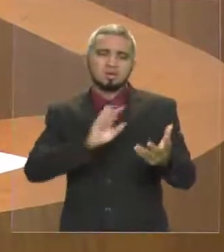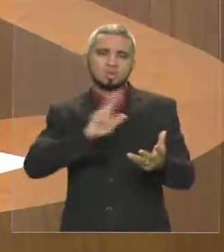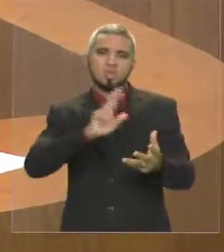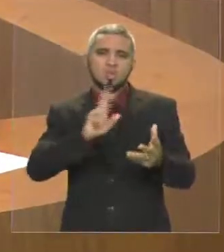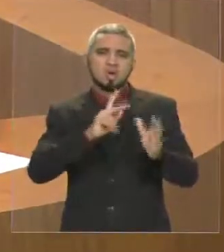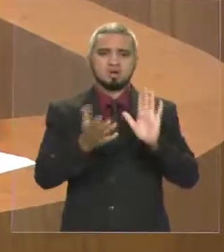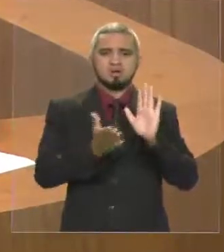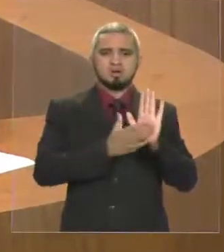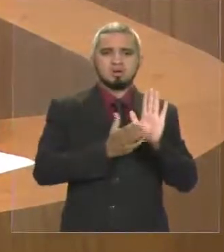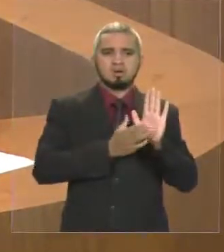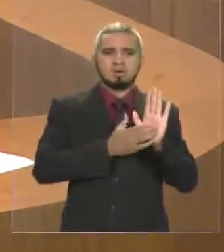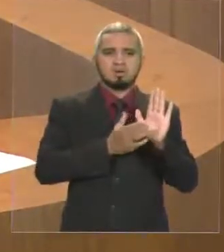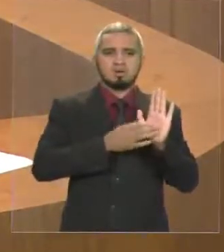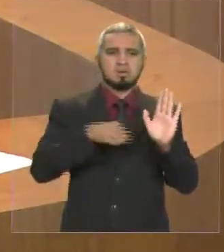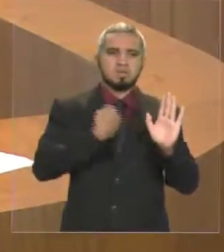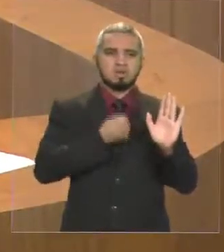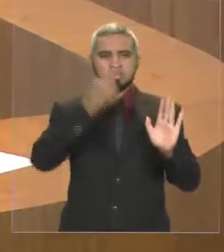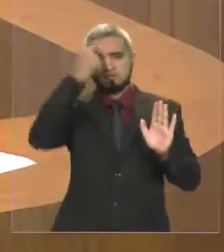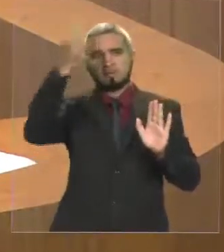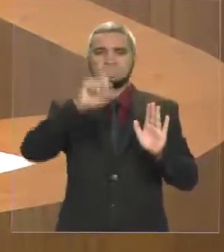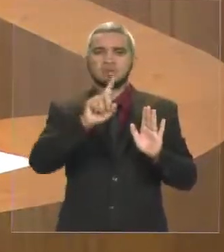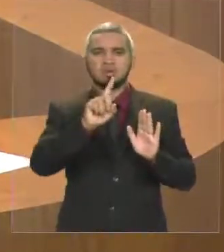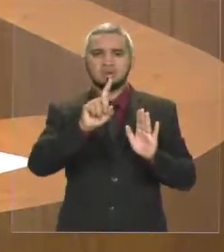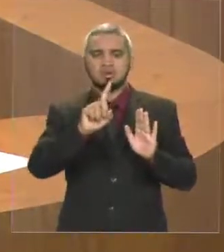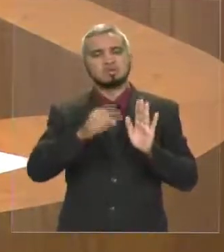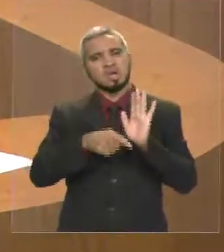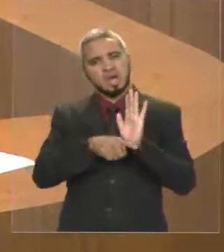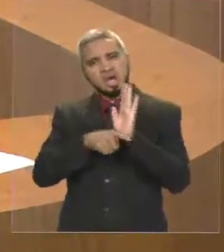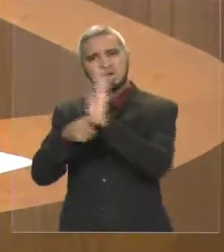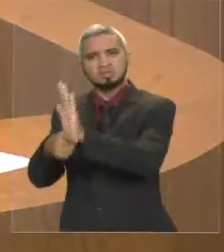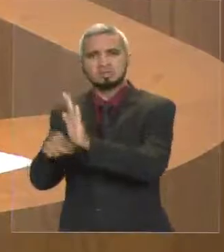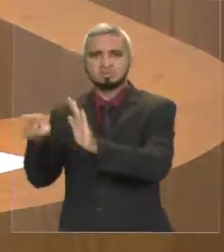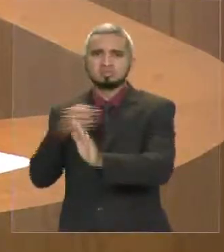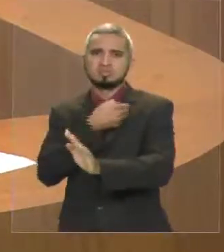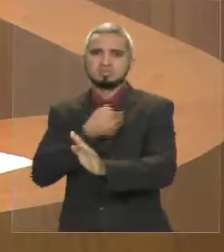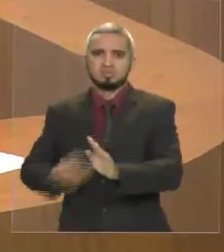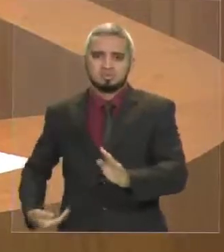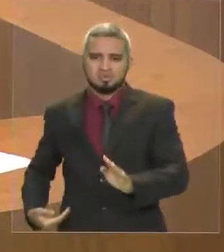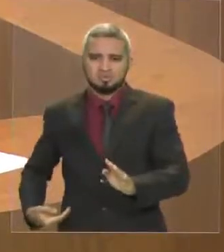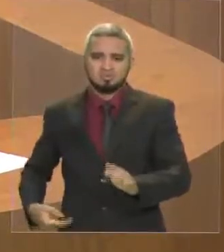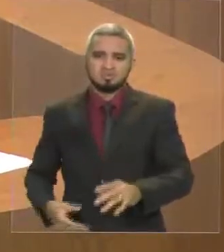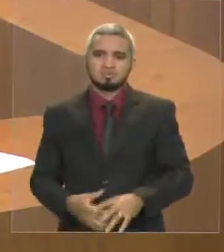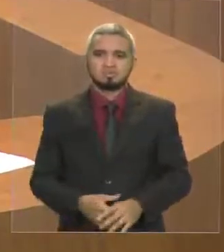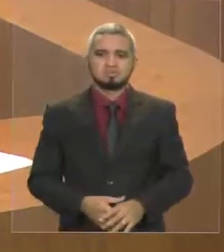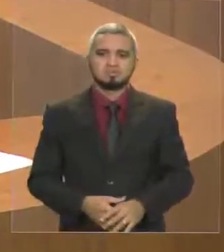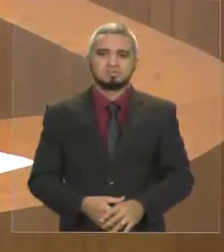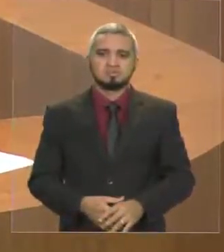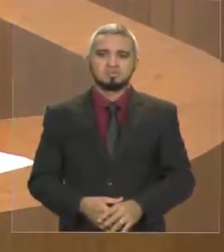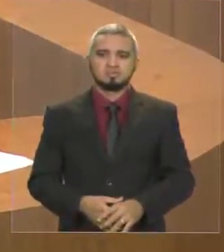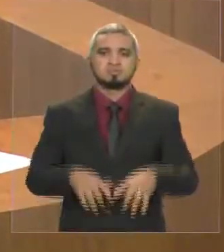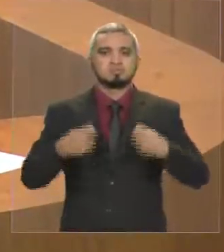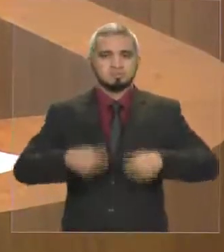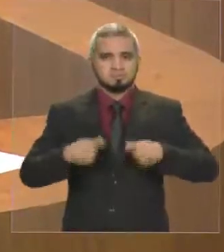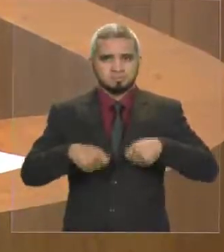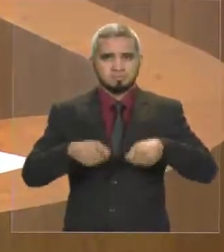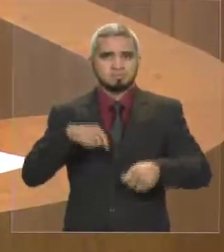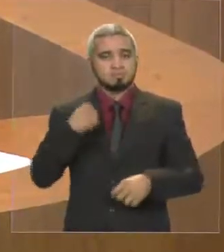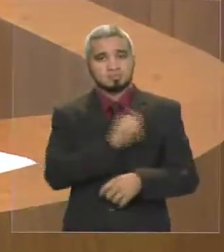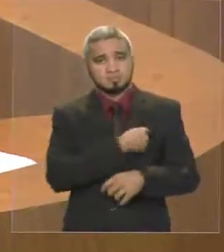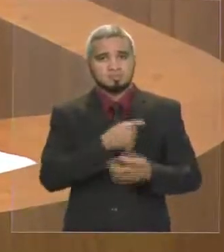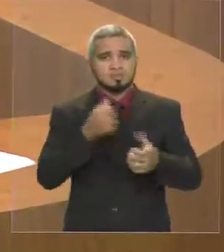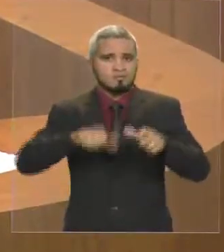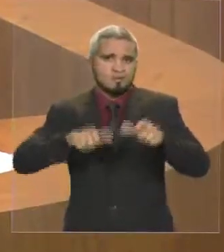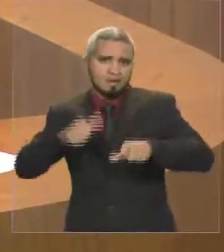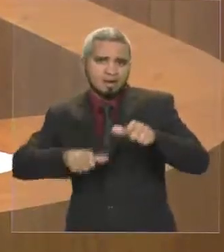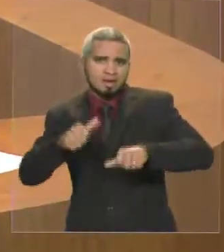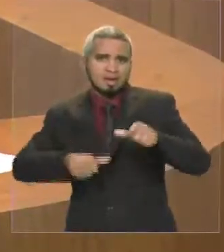nós estamos apenas corroborando como uma iniciativa do governo, porque ela é muito importante e precisa chegar a resultados. E a nossa